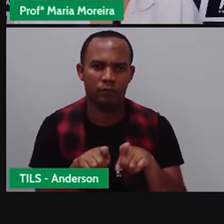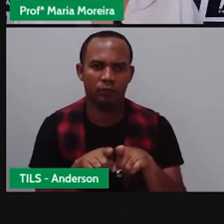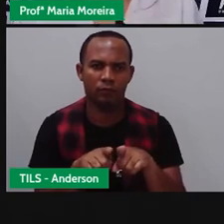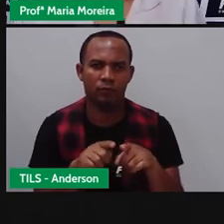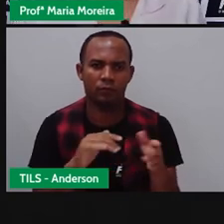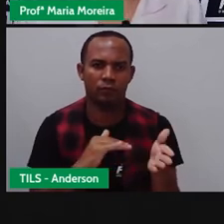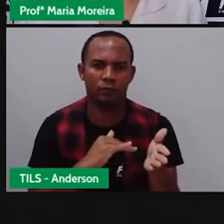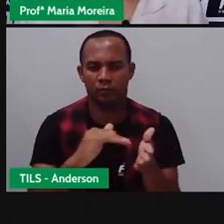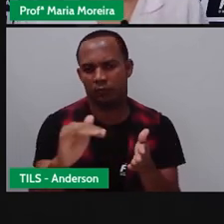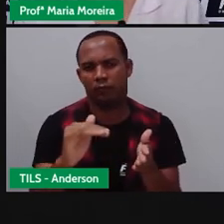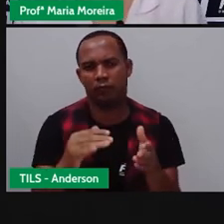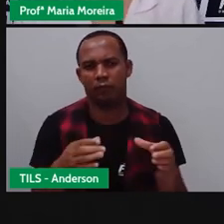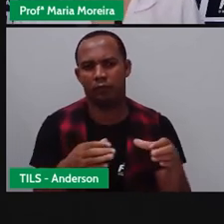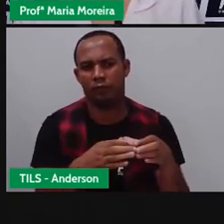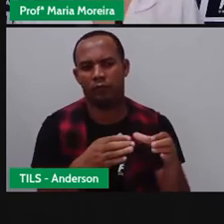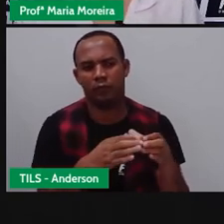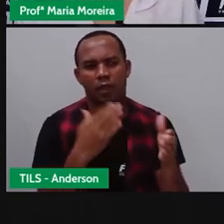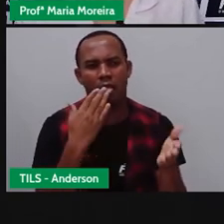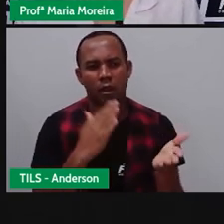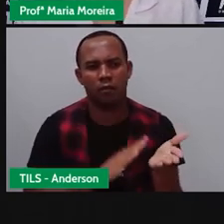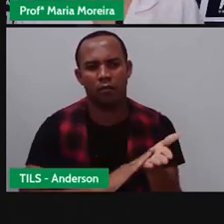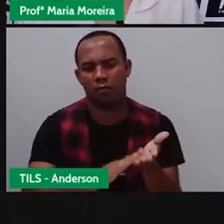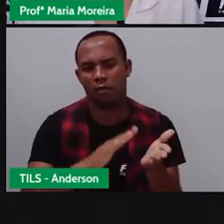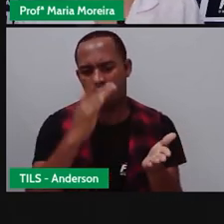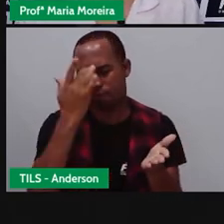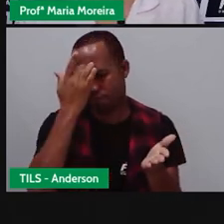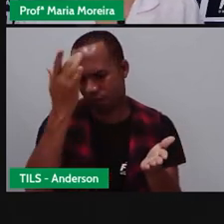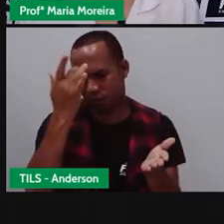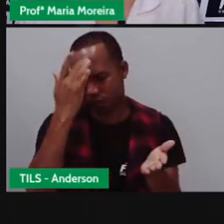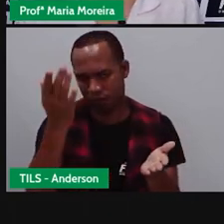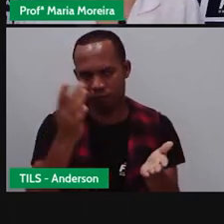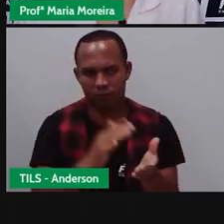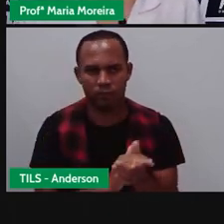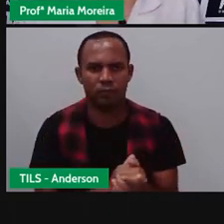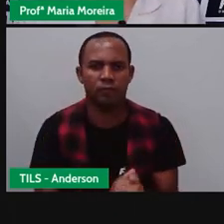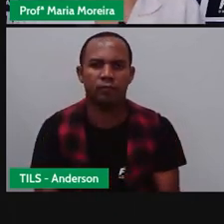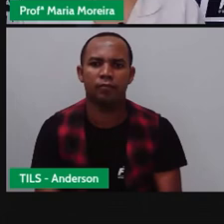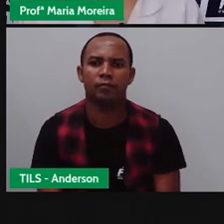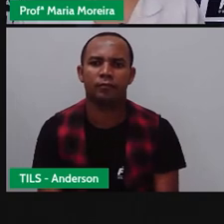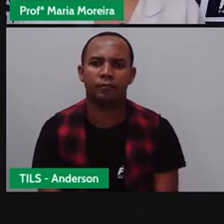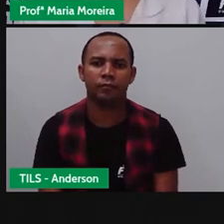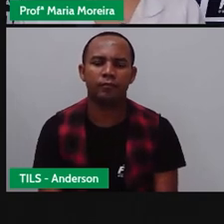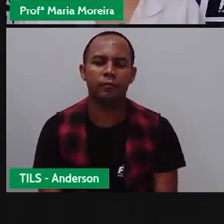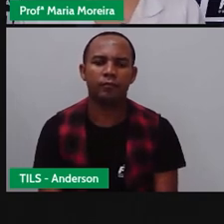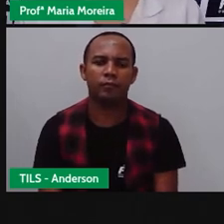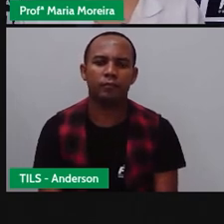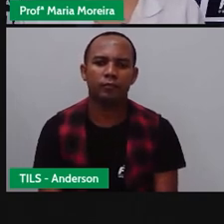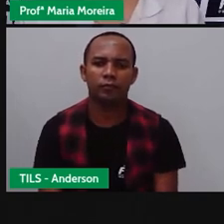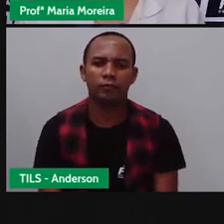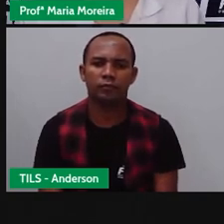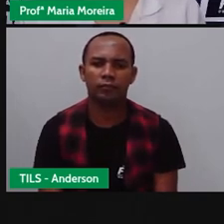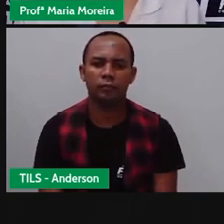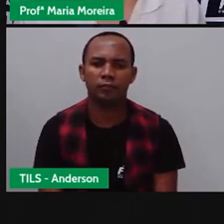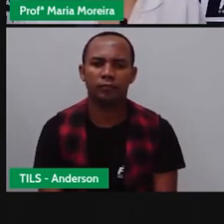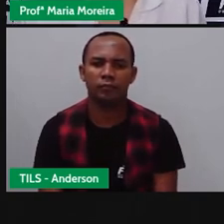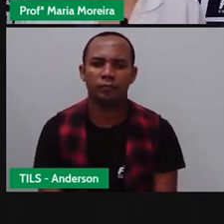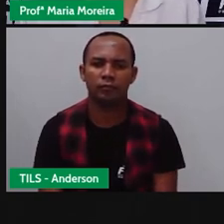pelo correio. A atividade foi fácil, né? Bem fácil. Bom, vamos aqui agora. Olha só.